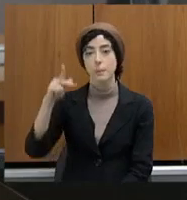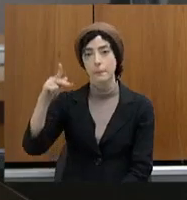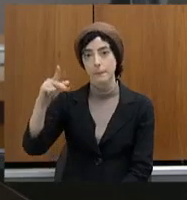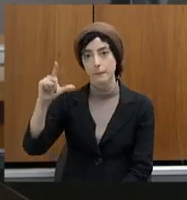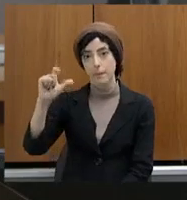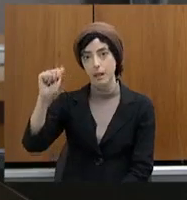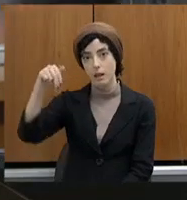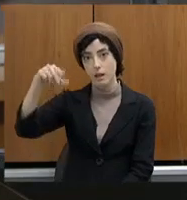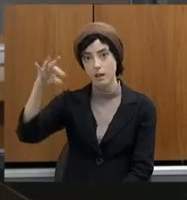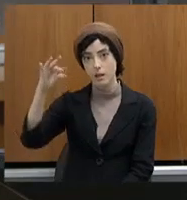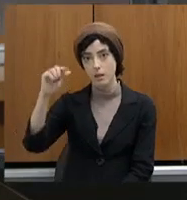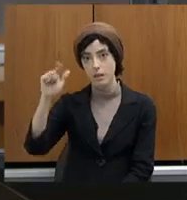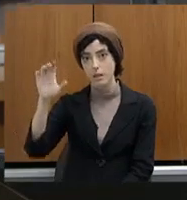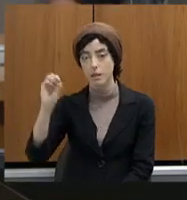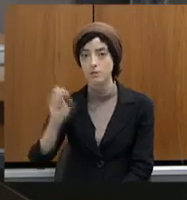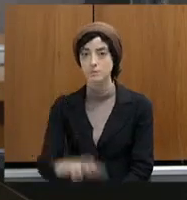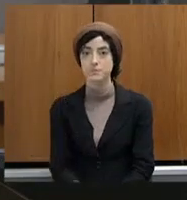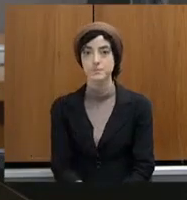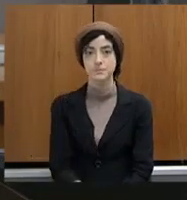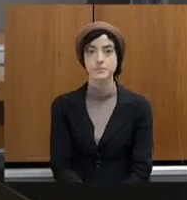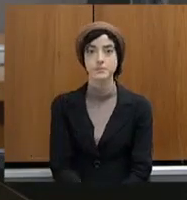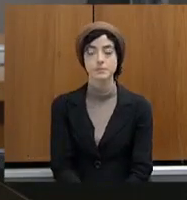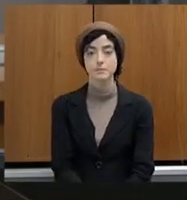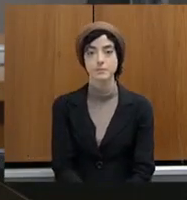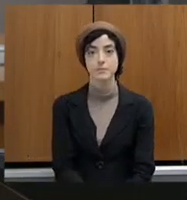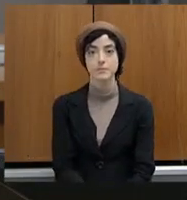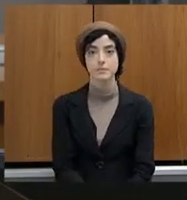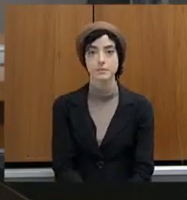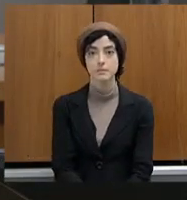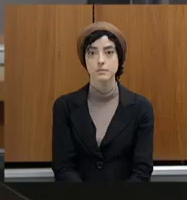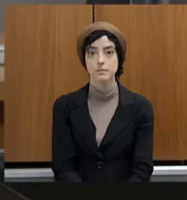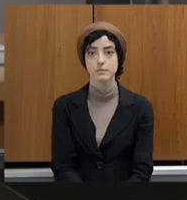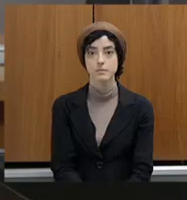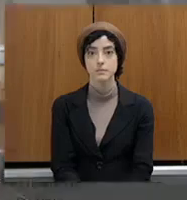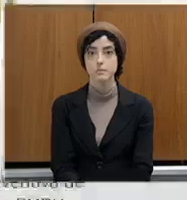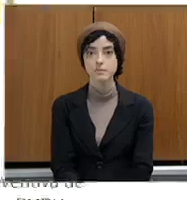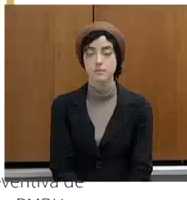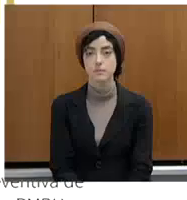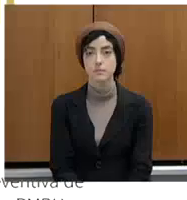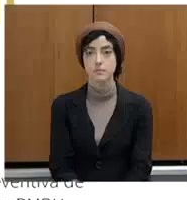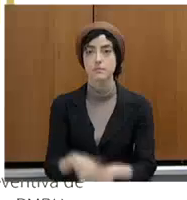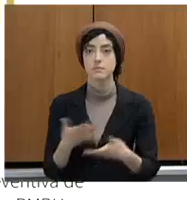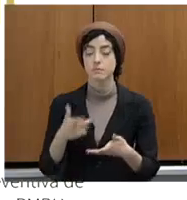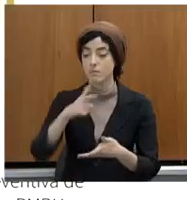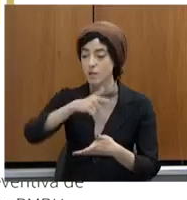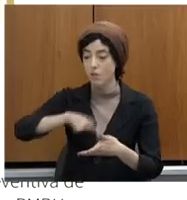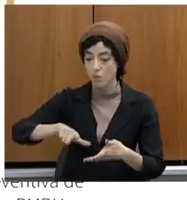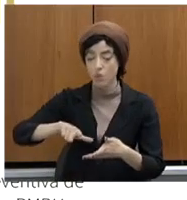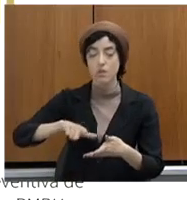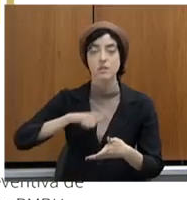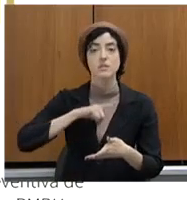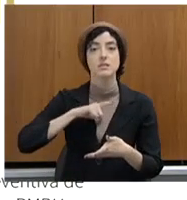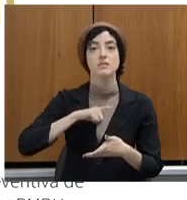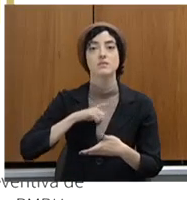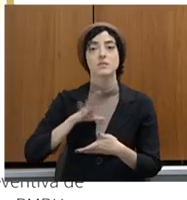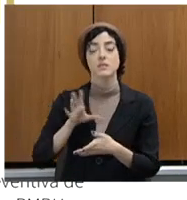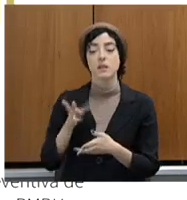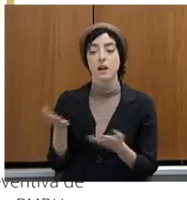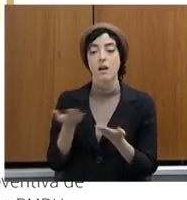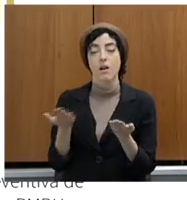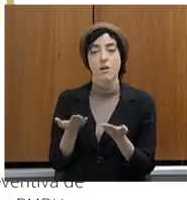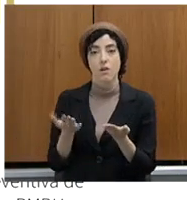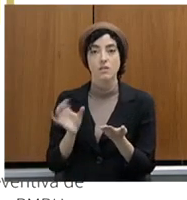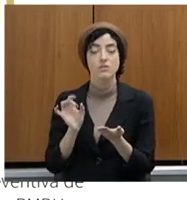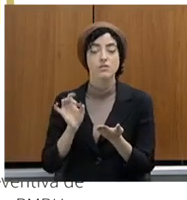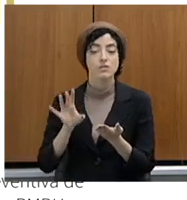27 foram destinados a projetos, reformas e adequações, inclusive todos os departamentos de